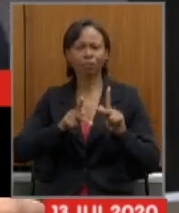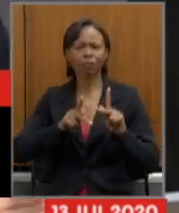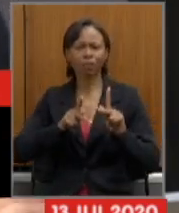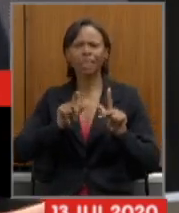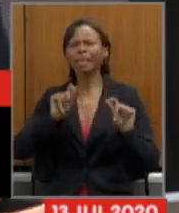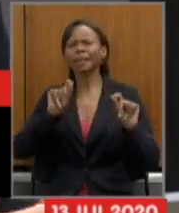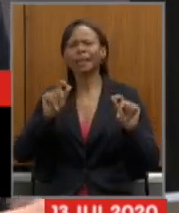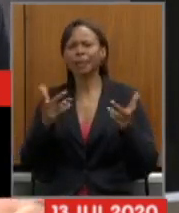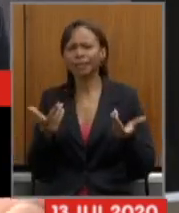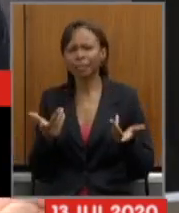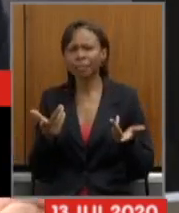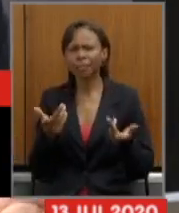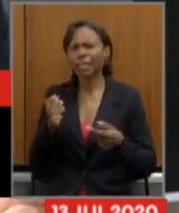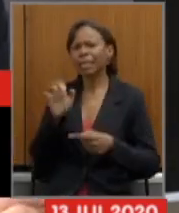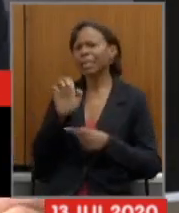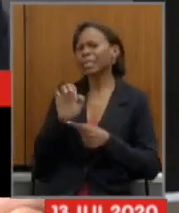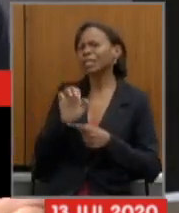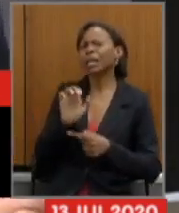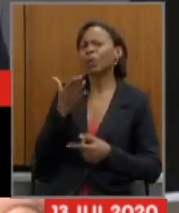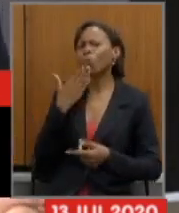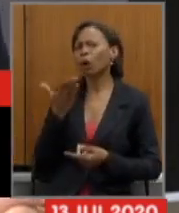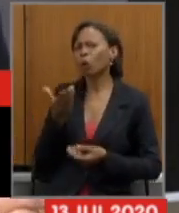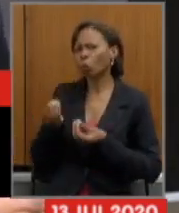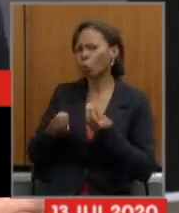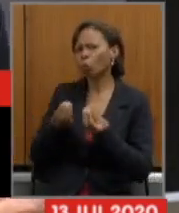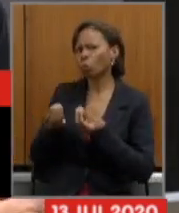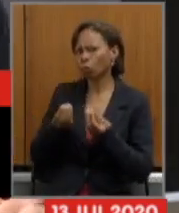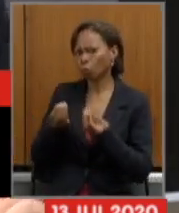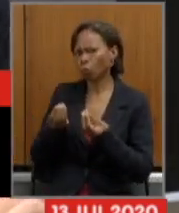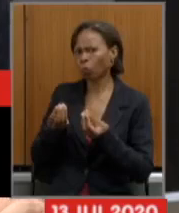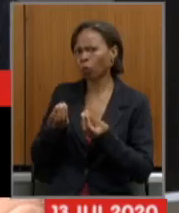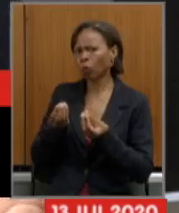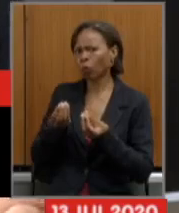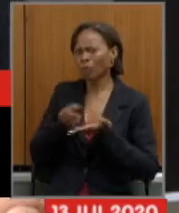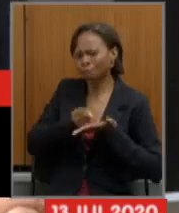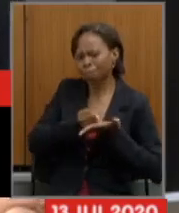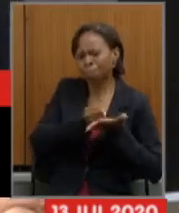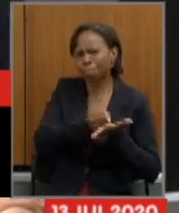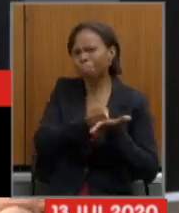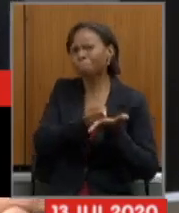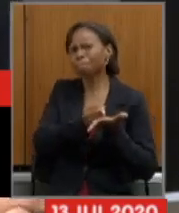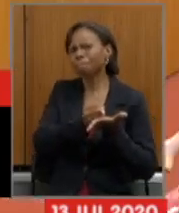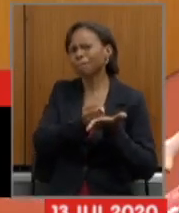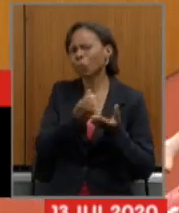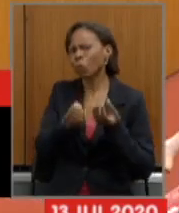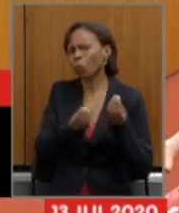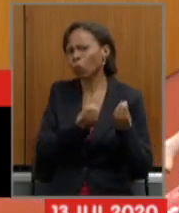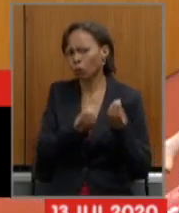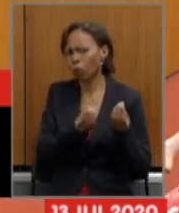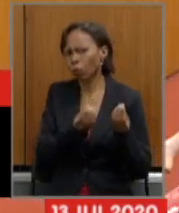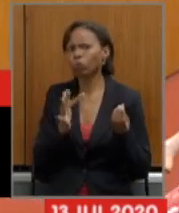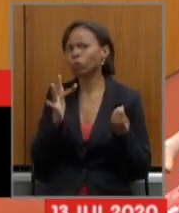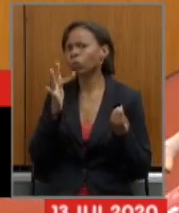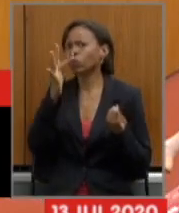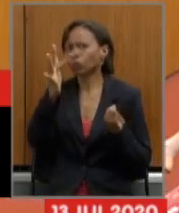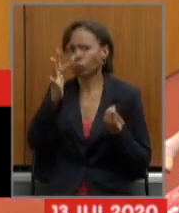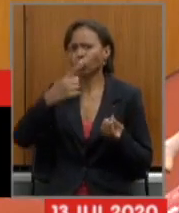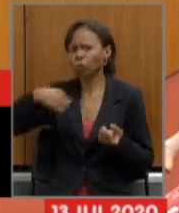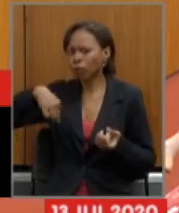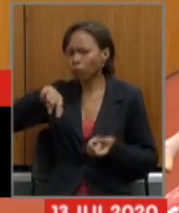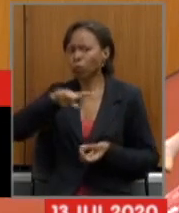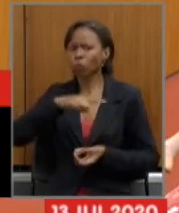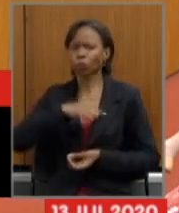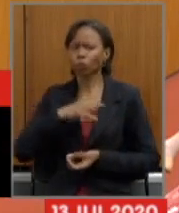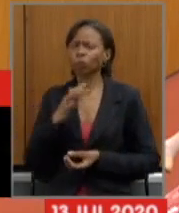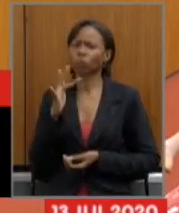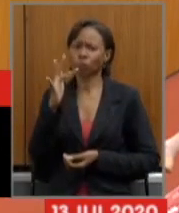Qual Estado nós deixaremos? Qual o nível de sustentabilidade e viabilidade nós deixaremos para o nosso futuro? Ou